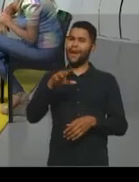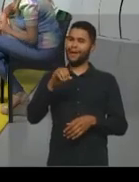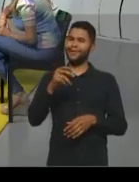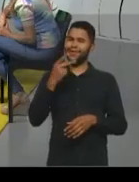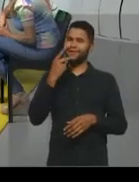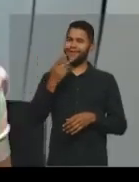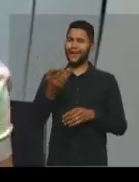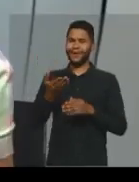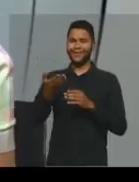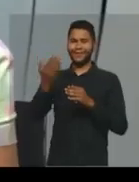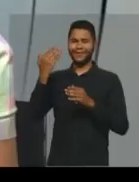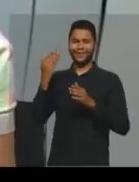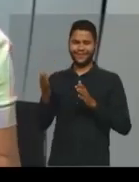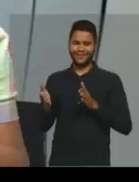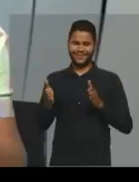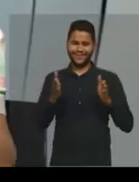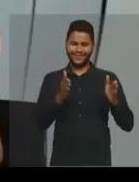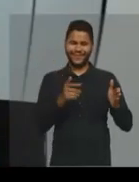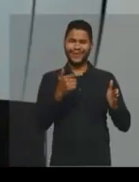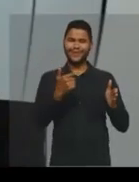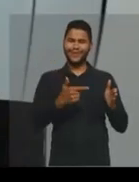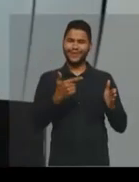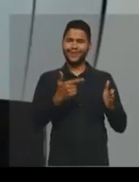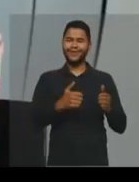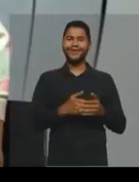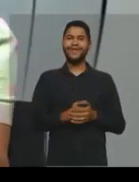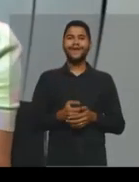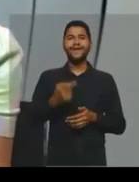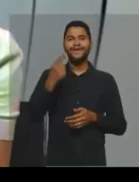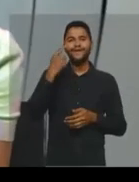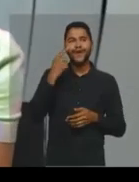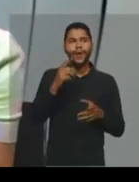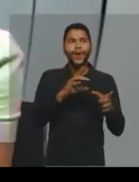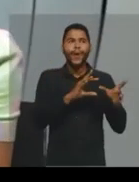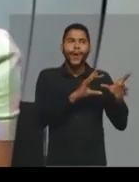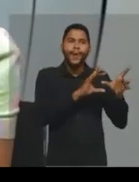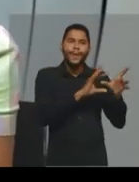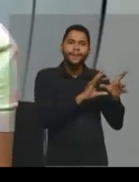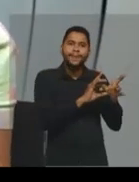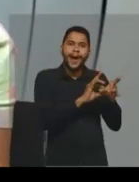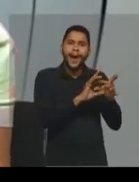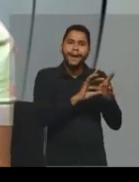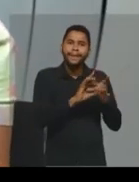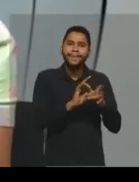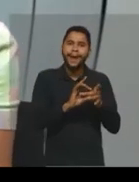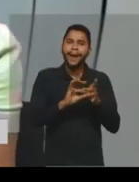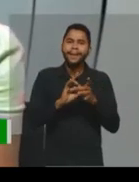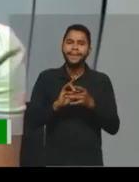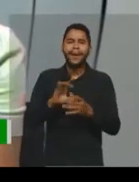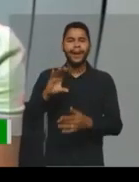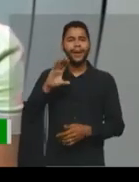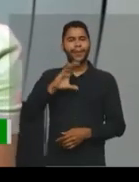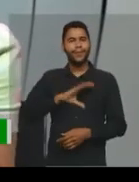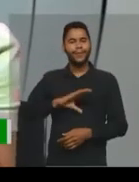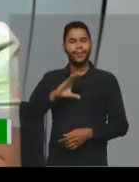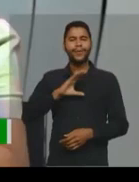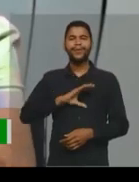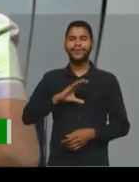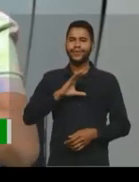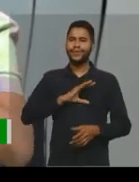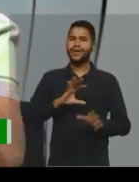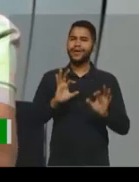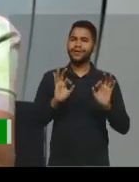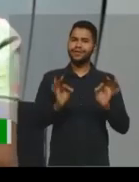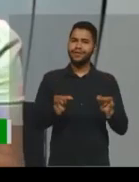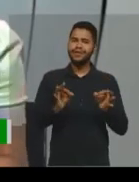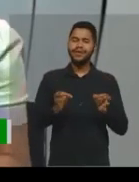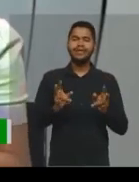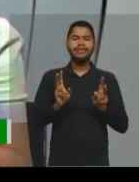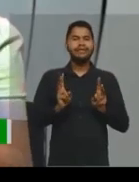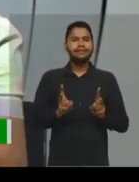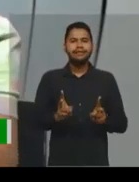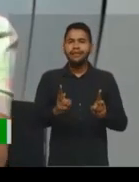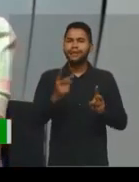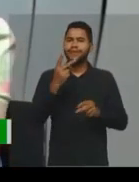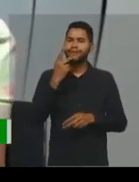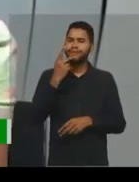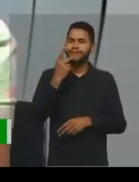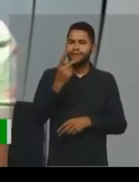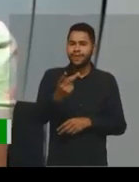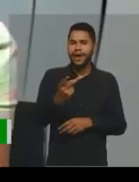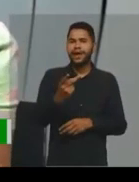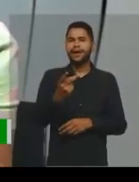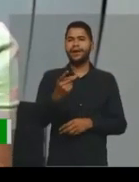passado, né, Dani? Viu como todos nós, né, e o português é assim, né, professora? A gente sempre fala,